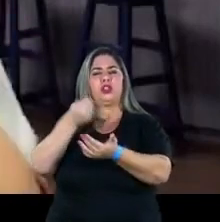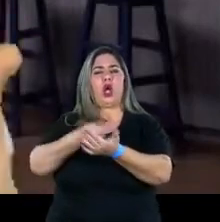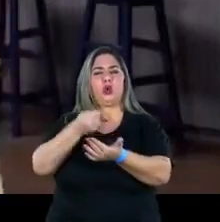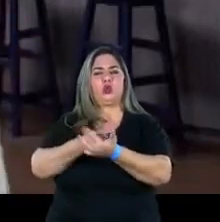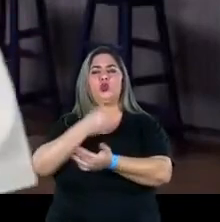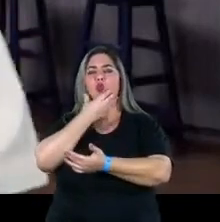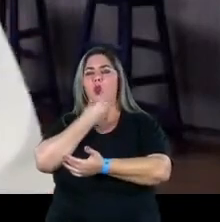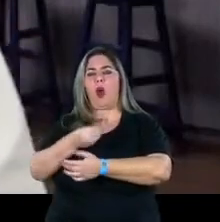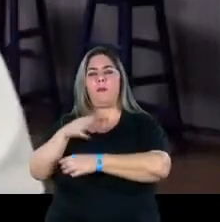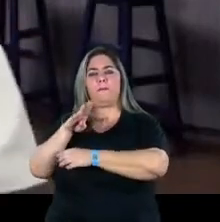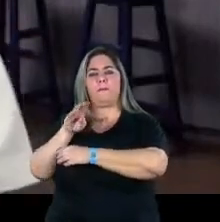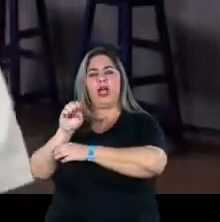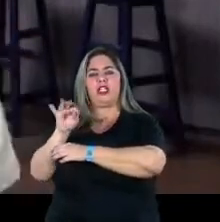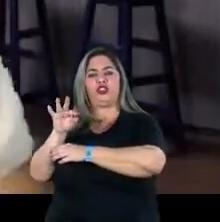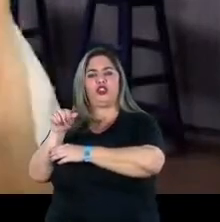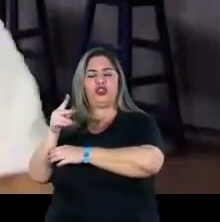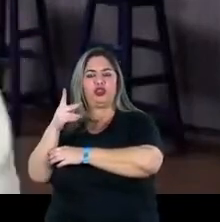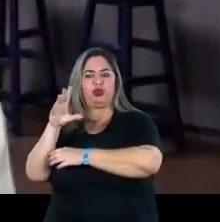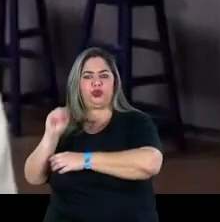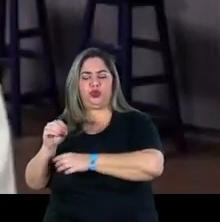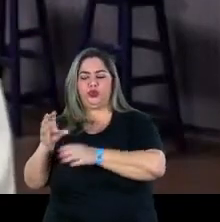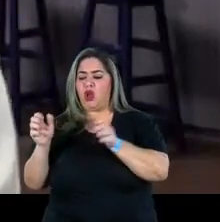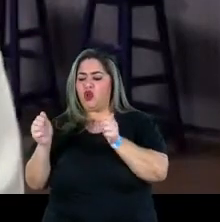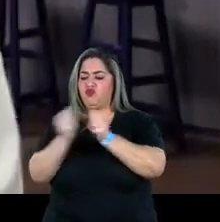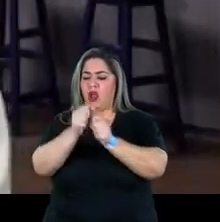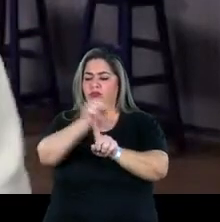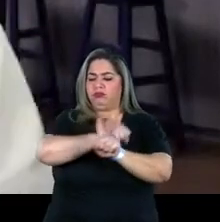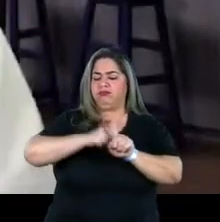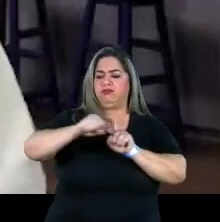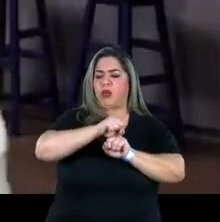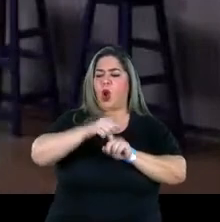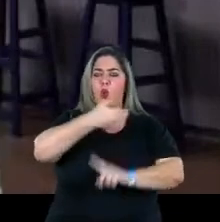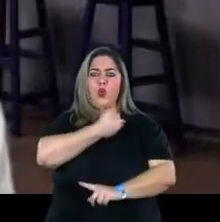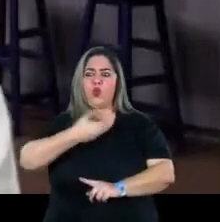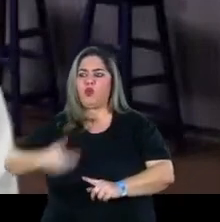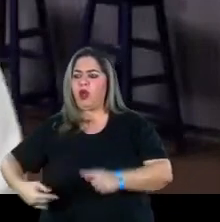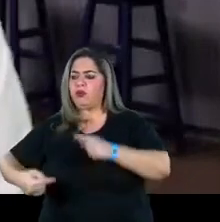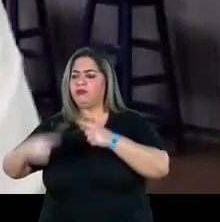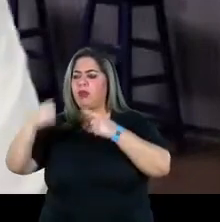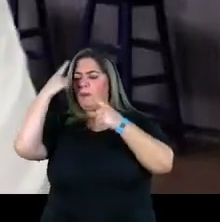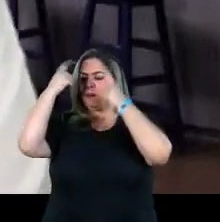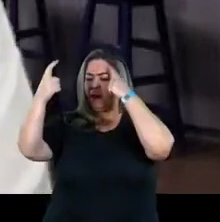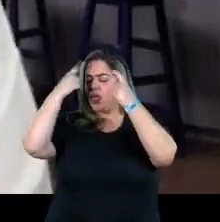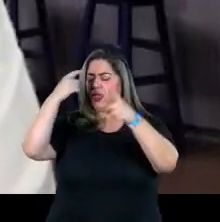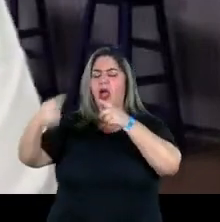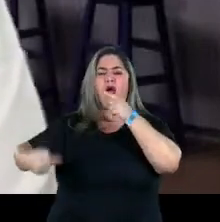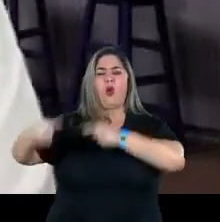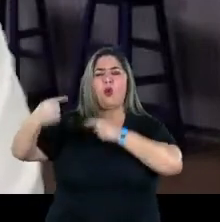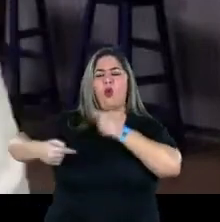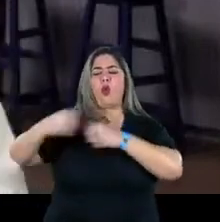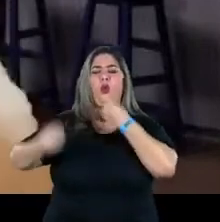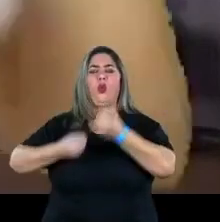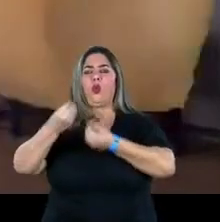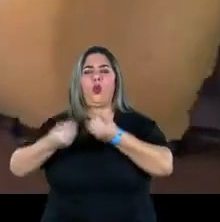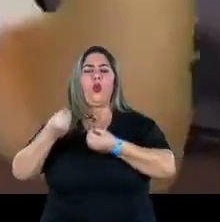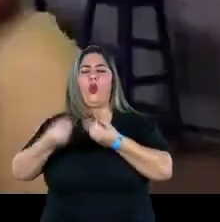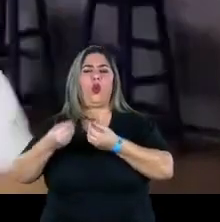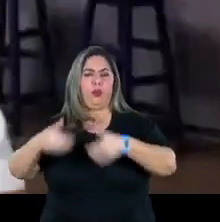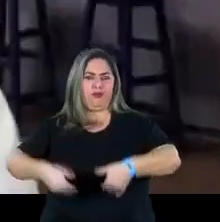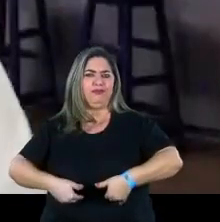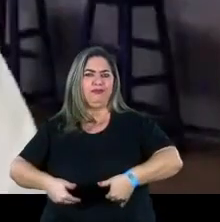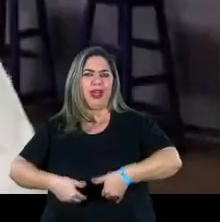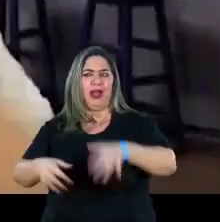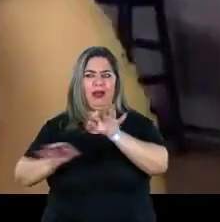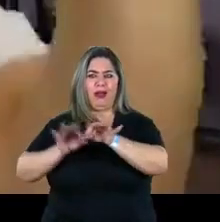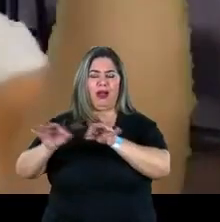Betinho, justamente para juntar sociedade civil, especialistas e governo para pensar políticas públicas de insegurança alimentar. Não é toa